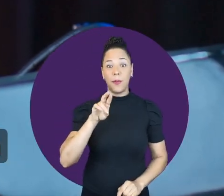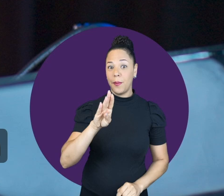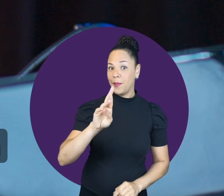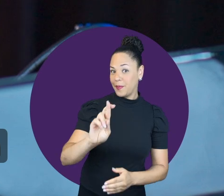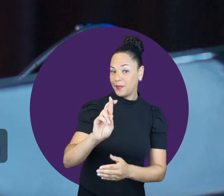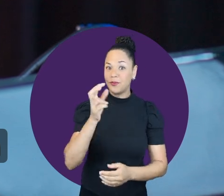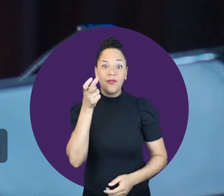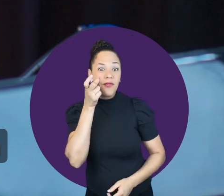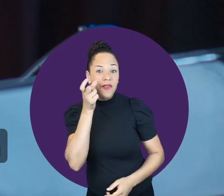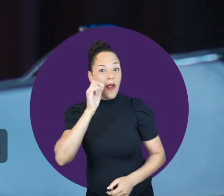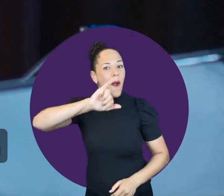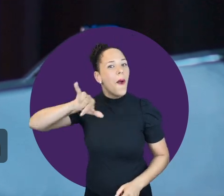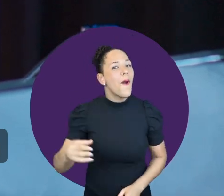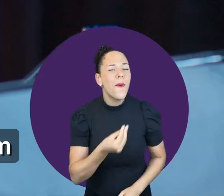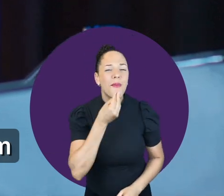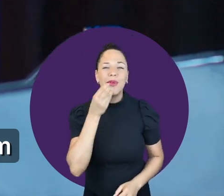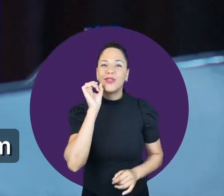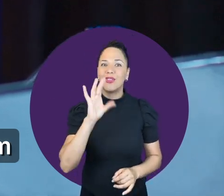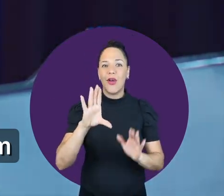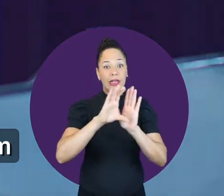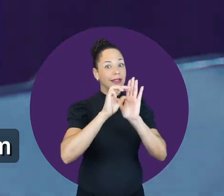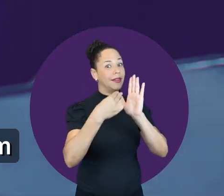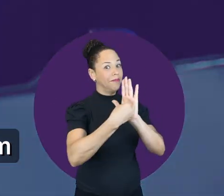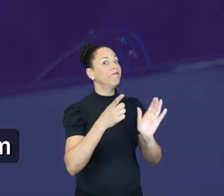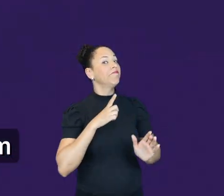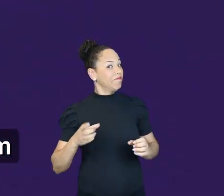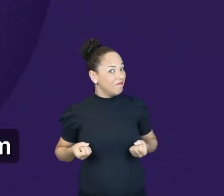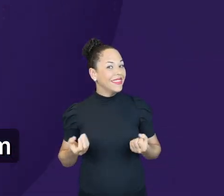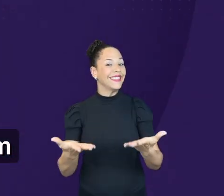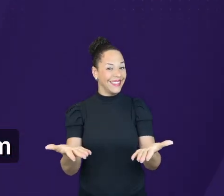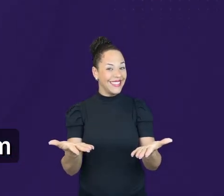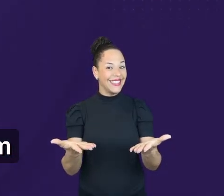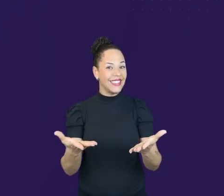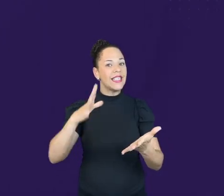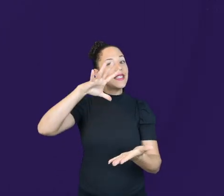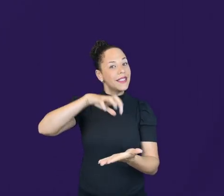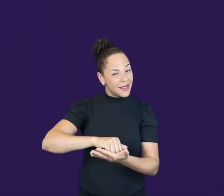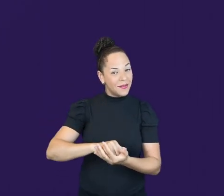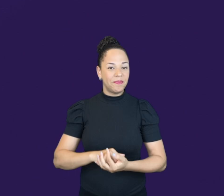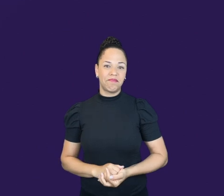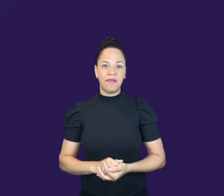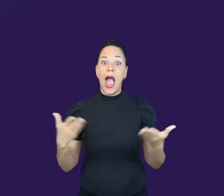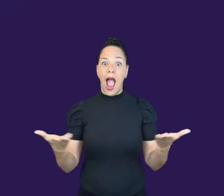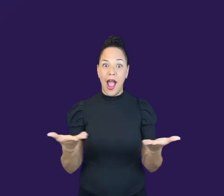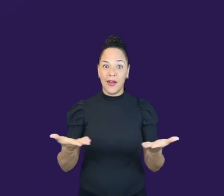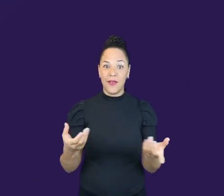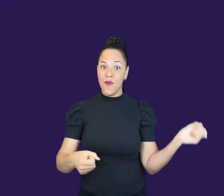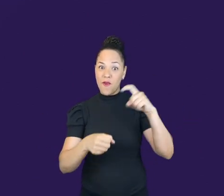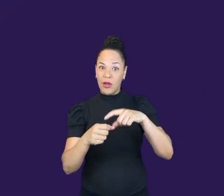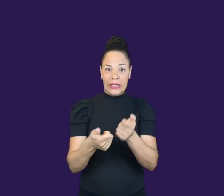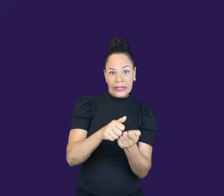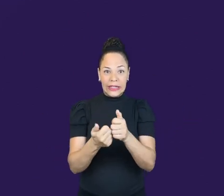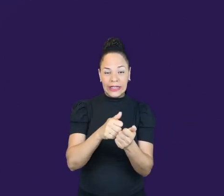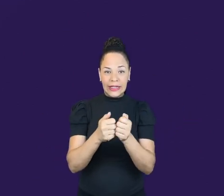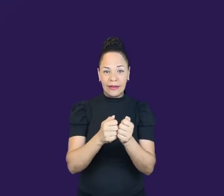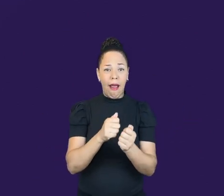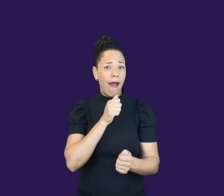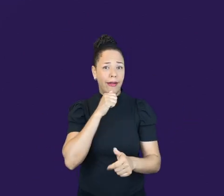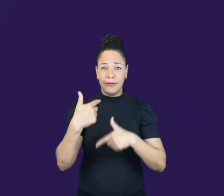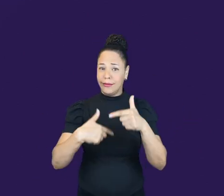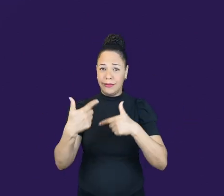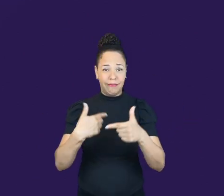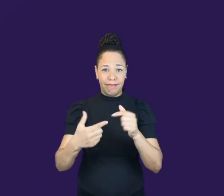.org.br e confira todas as oportunidades que só o CEE tem pra te oferecer. E se inscrevam! Agora,